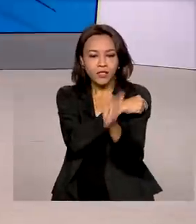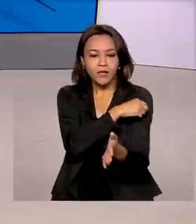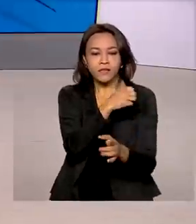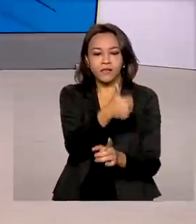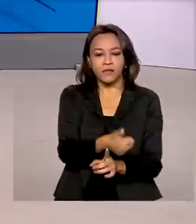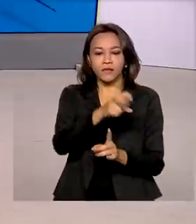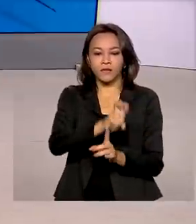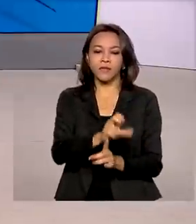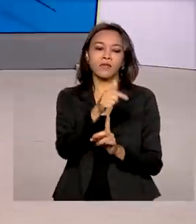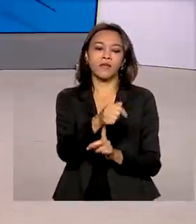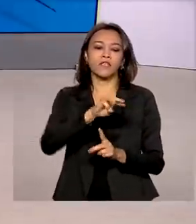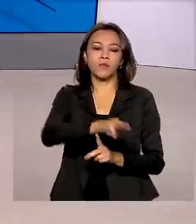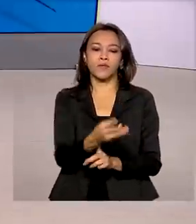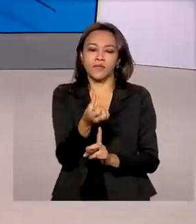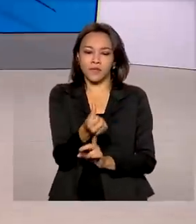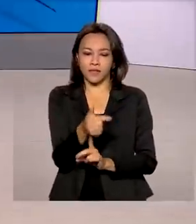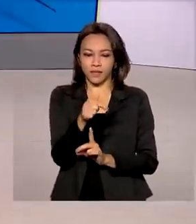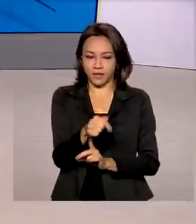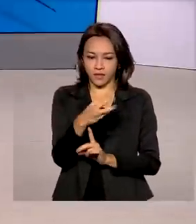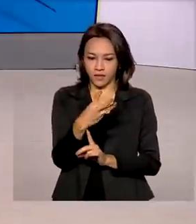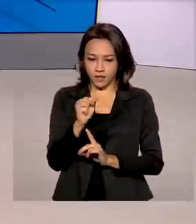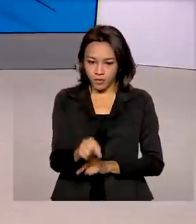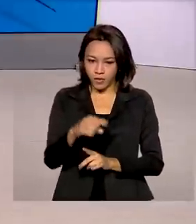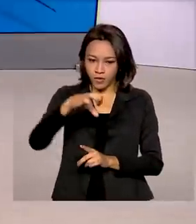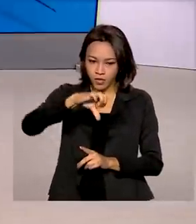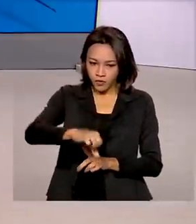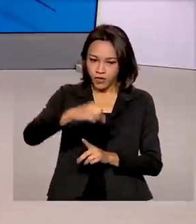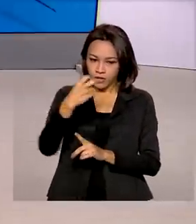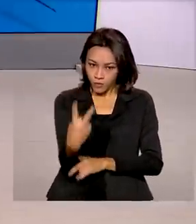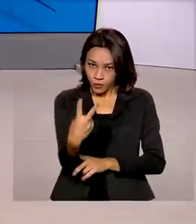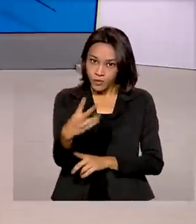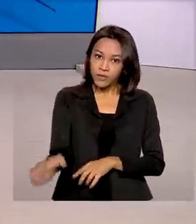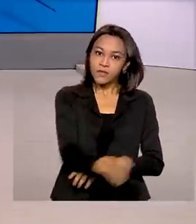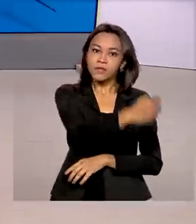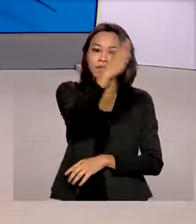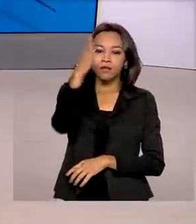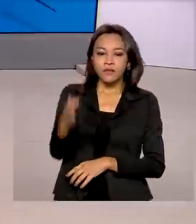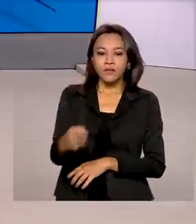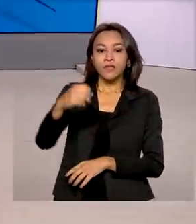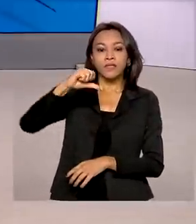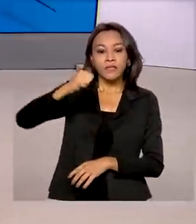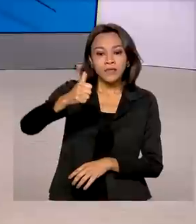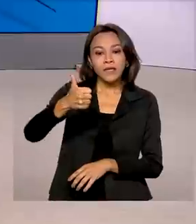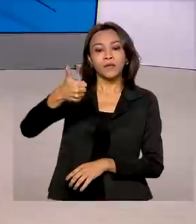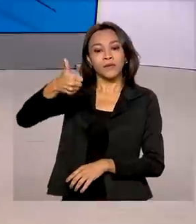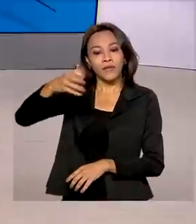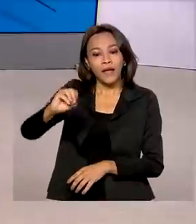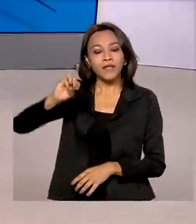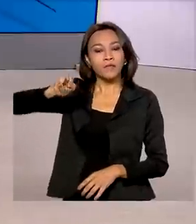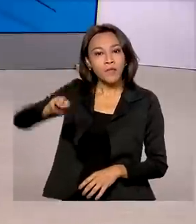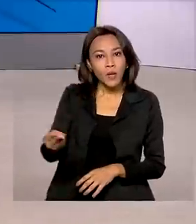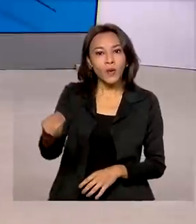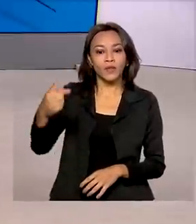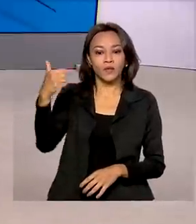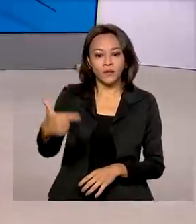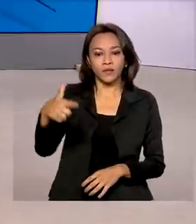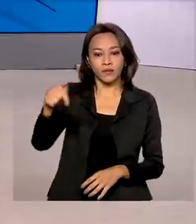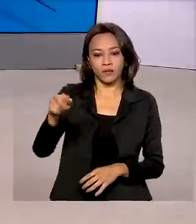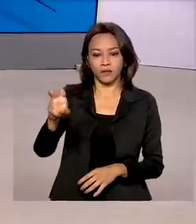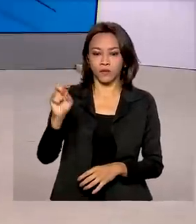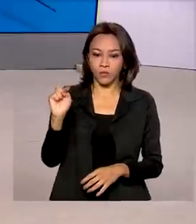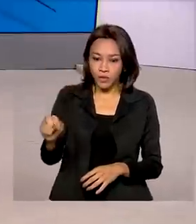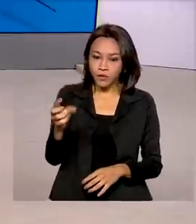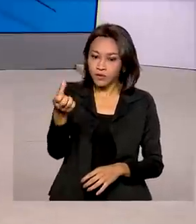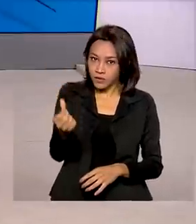673 mil e 92. 110 milhões de pessoas, 275 mil,